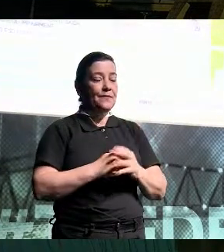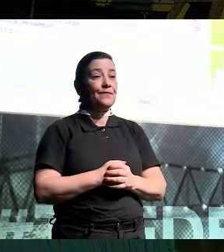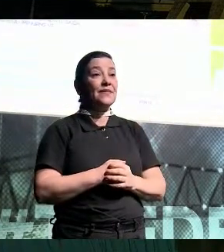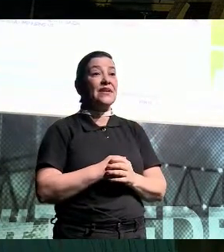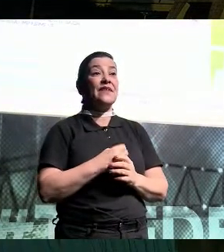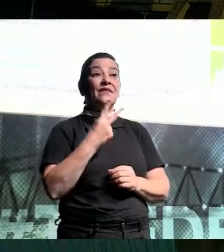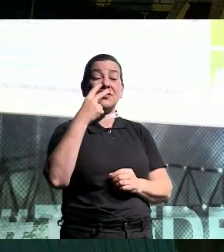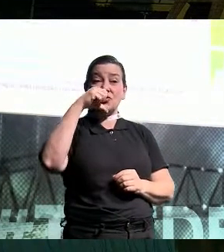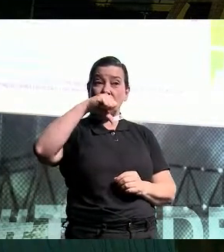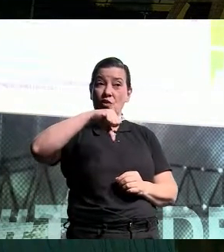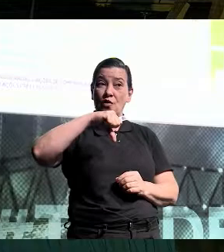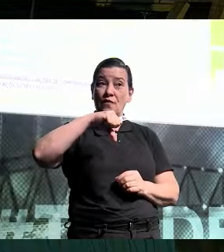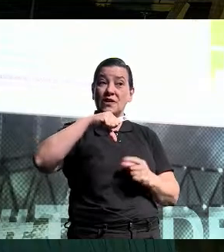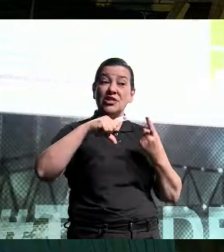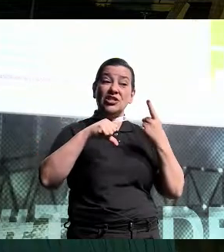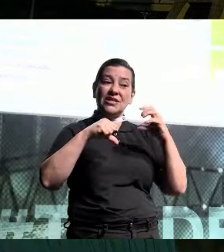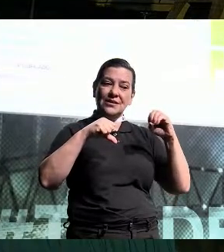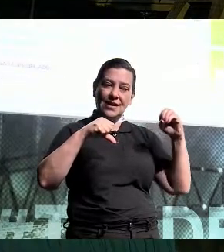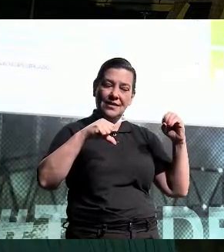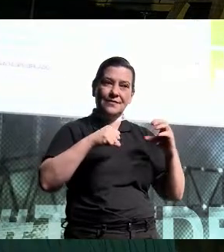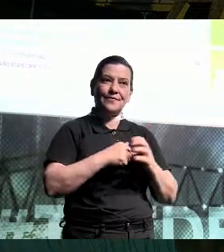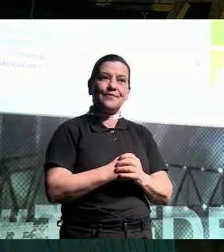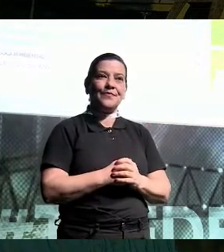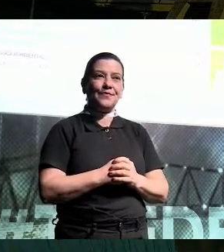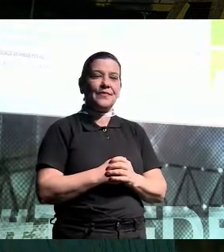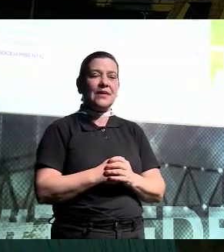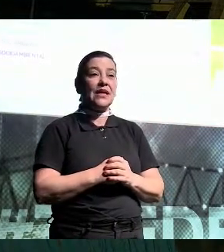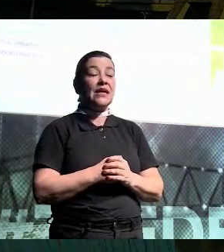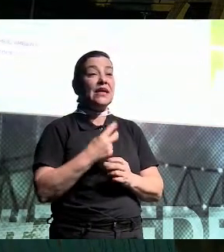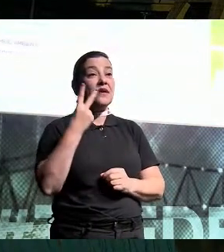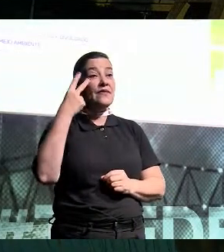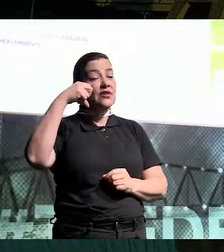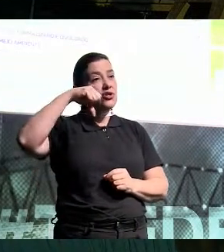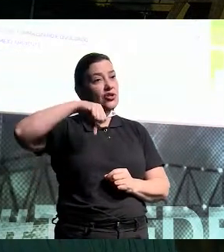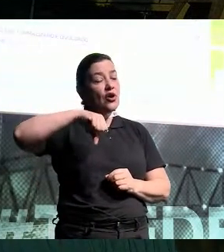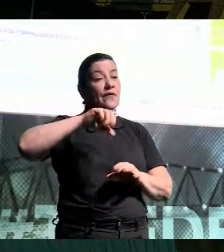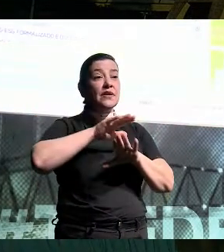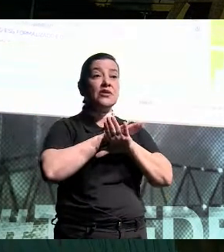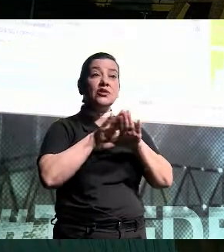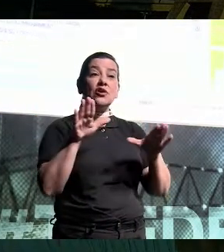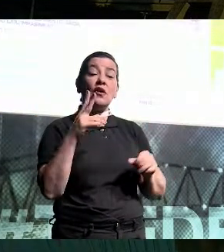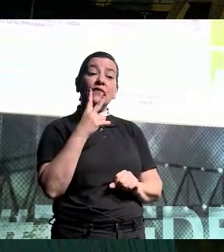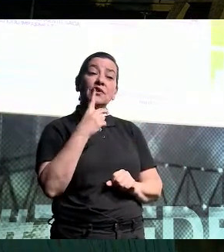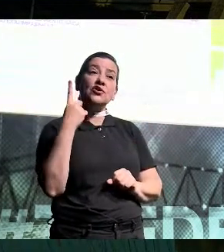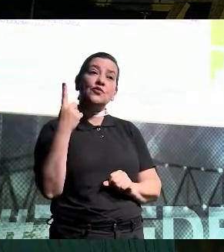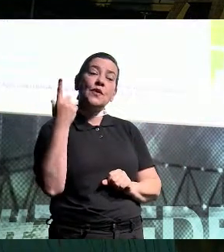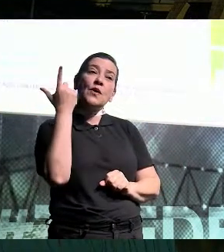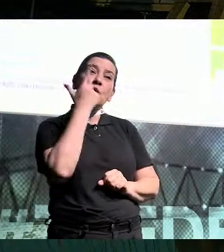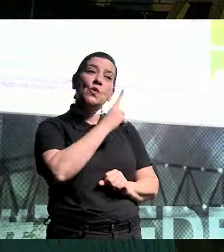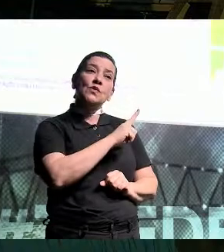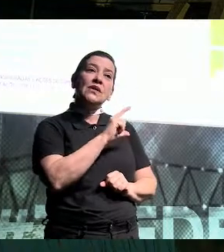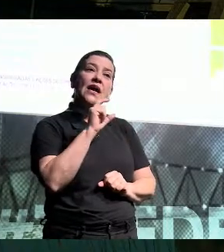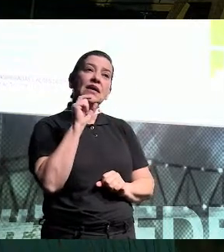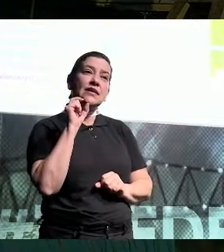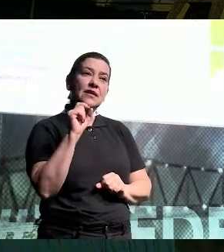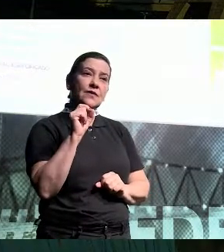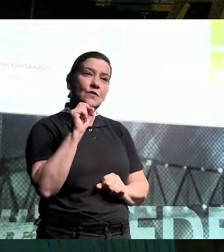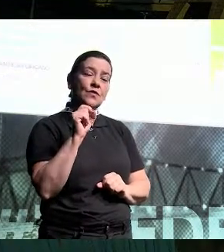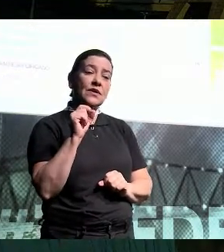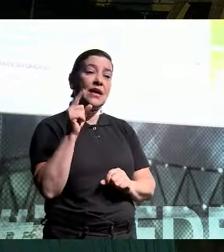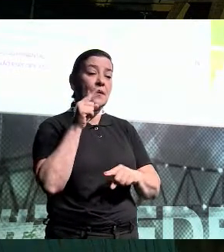29 de 100. Dentro dessas 29, só 21 conseguem endereçar